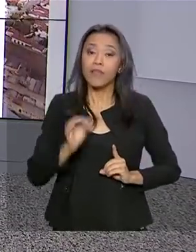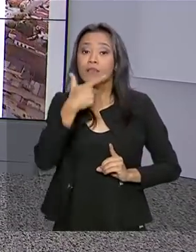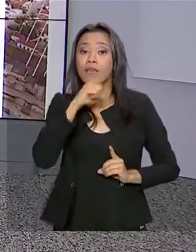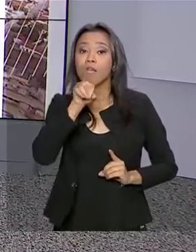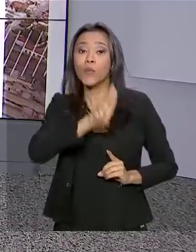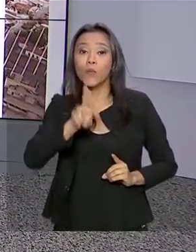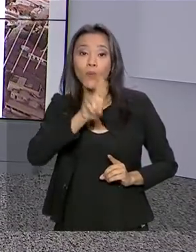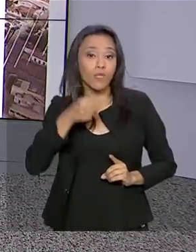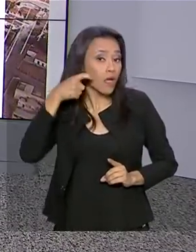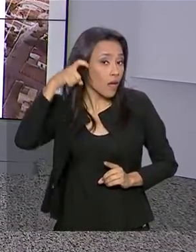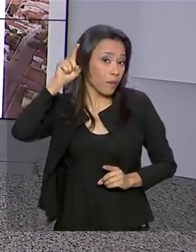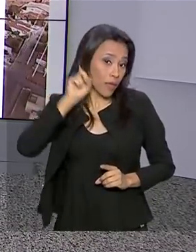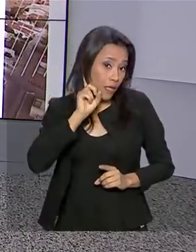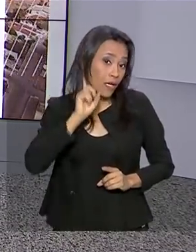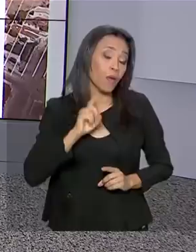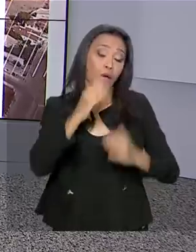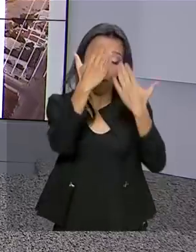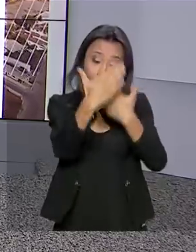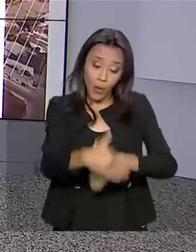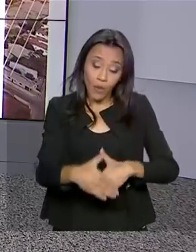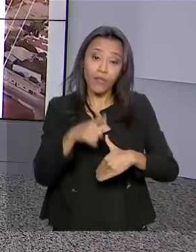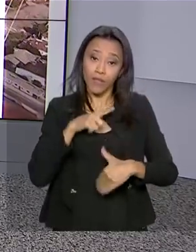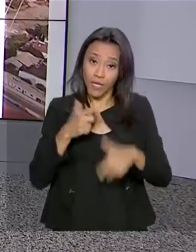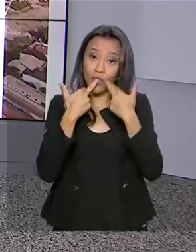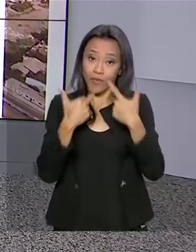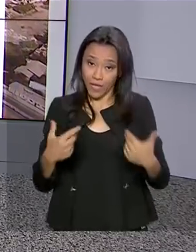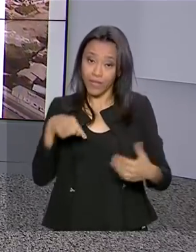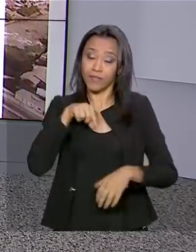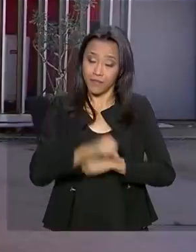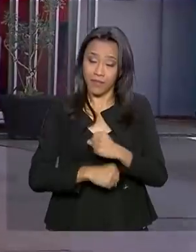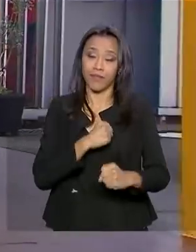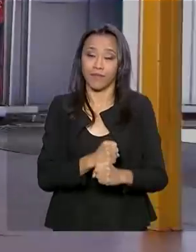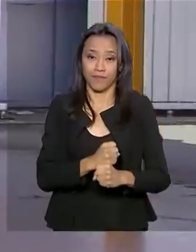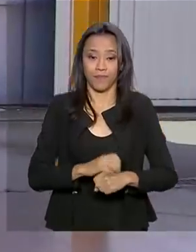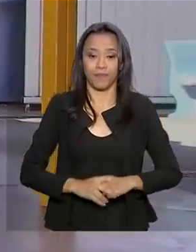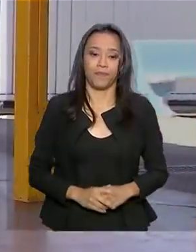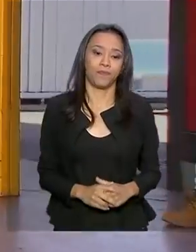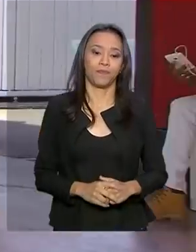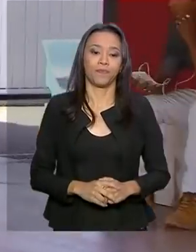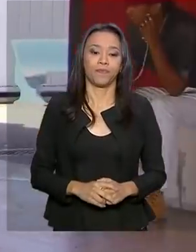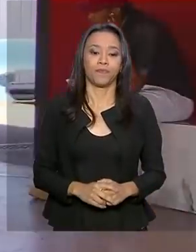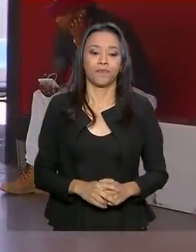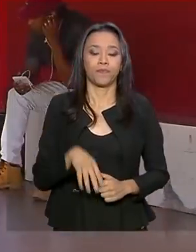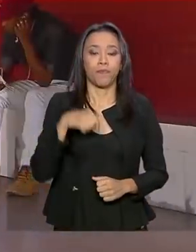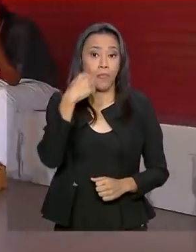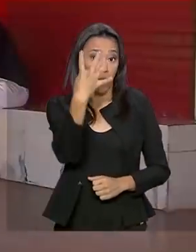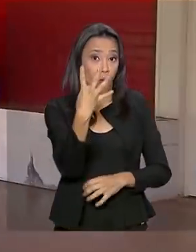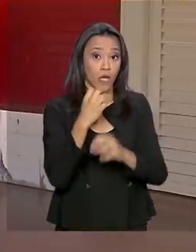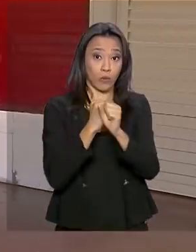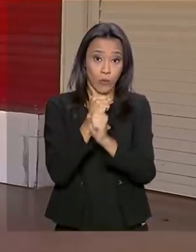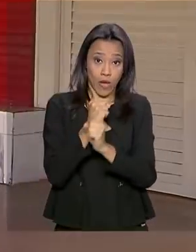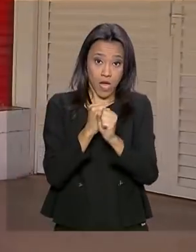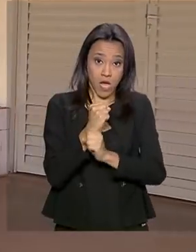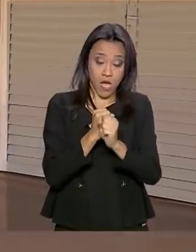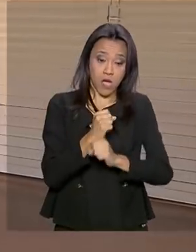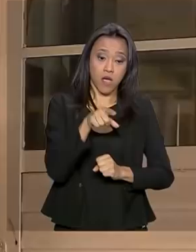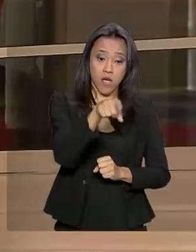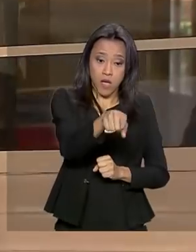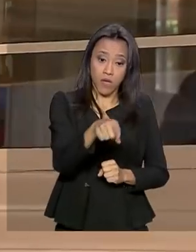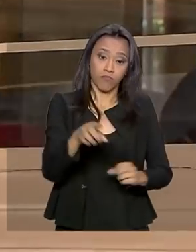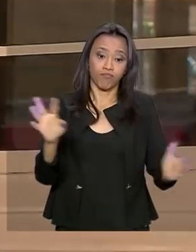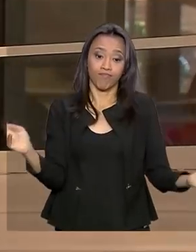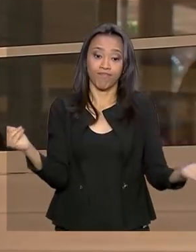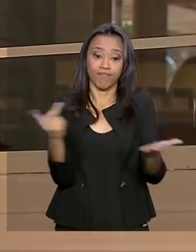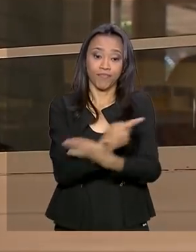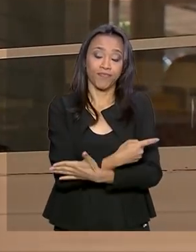usa aparelho auditivo, a aplicação da prova tem novidade este ano. Há quatro anos, um acidente doméstico deixou